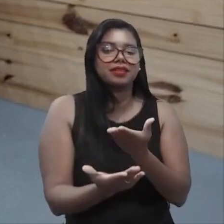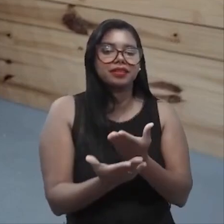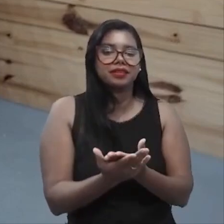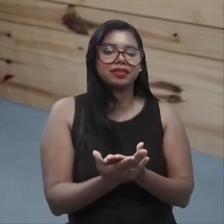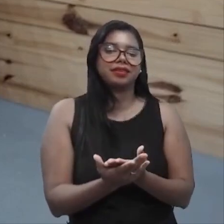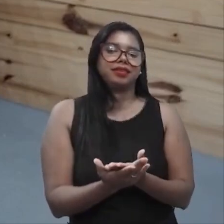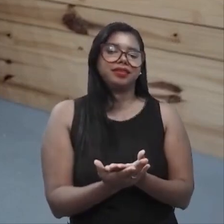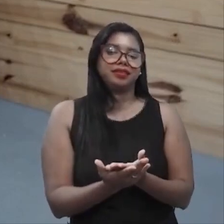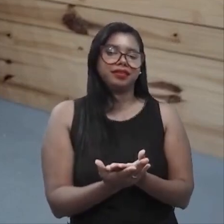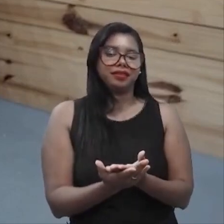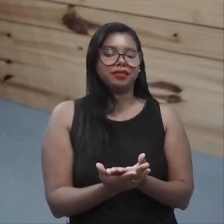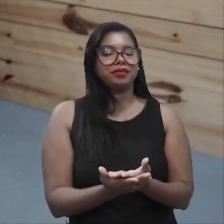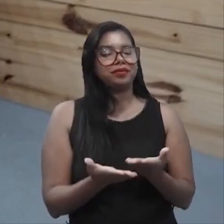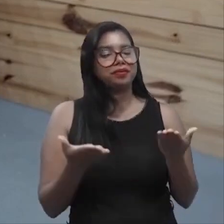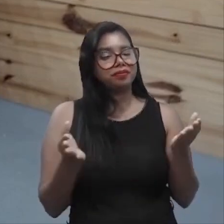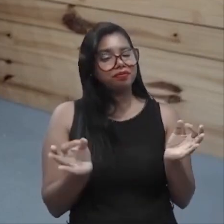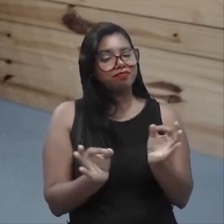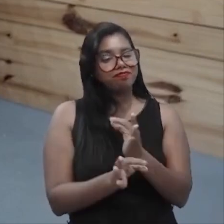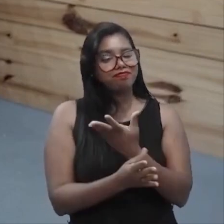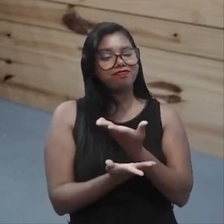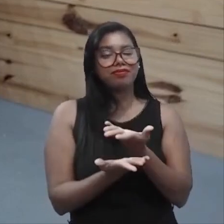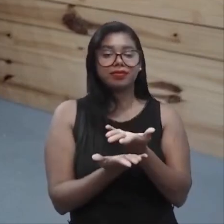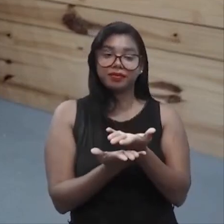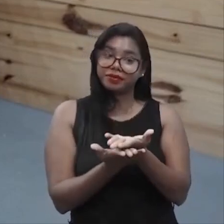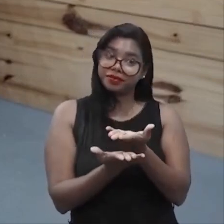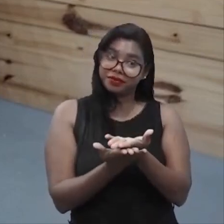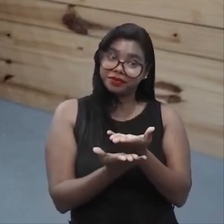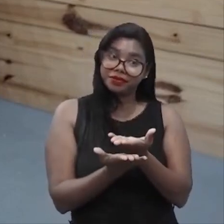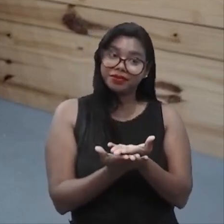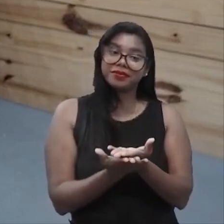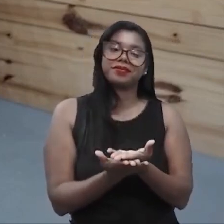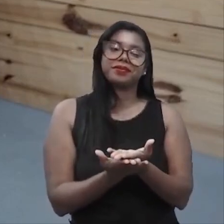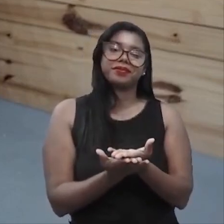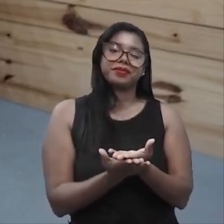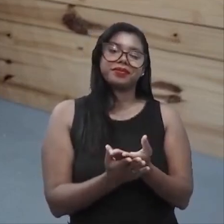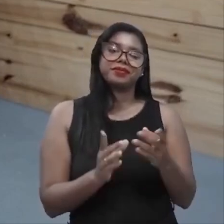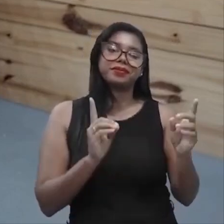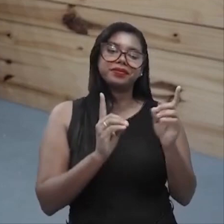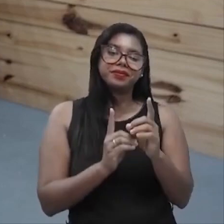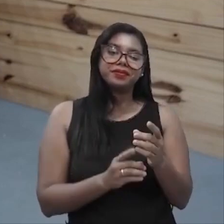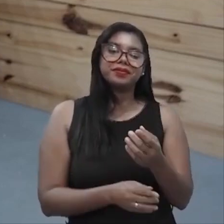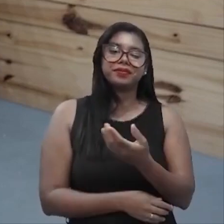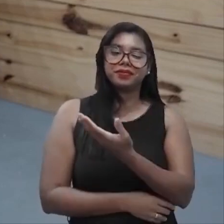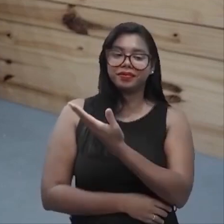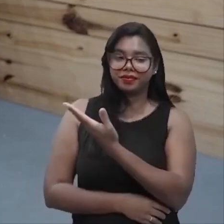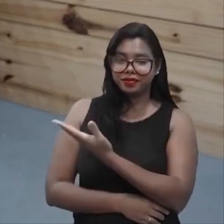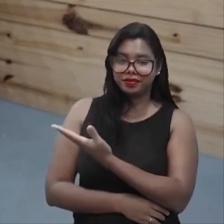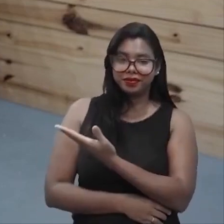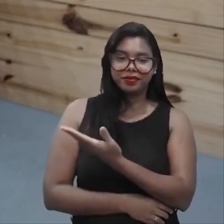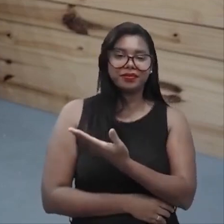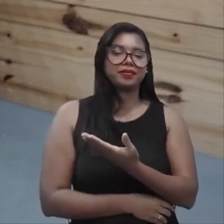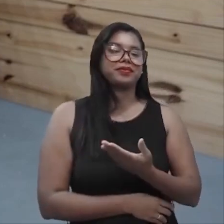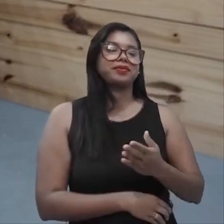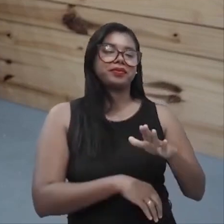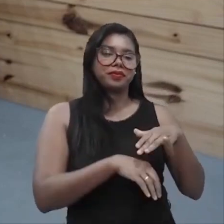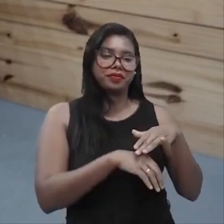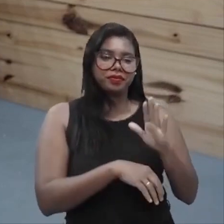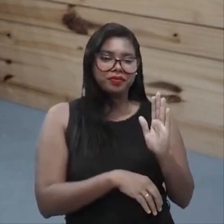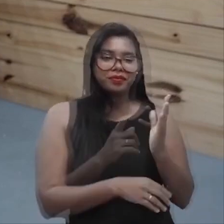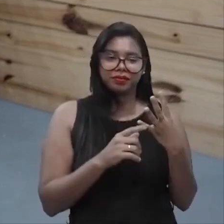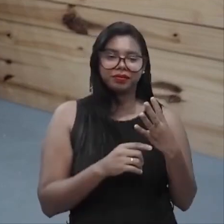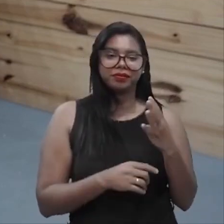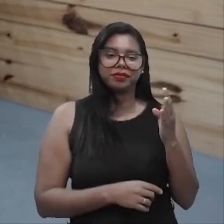conosco. Vamos encerrando esse encontro. E me aguarde que ainda temos mais um